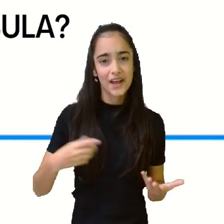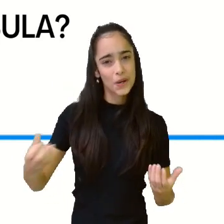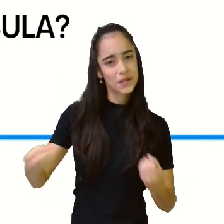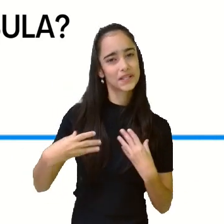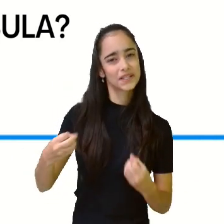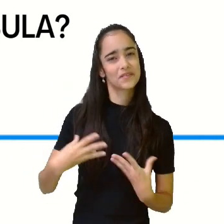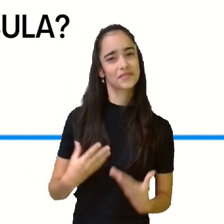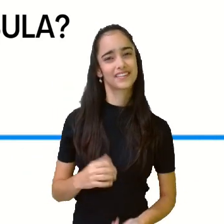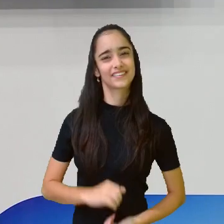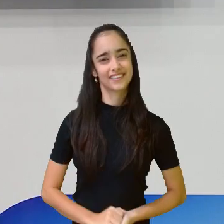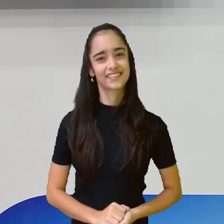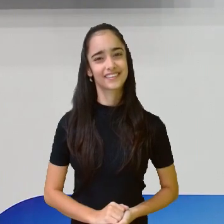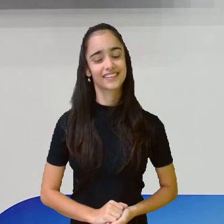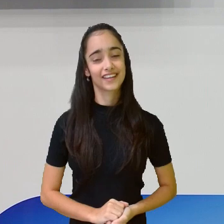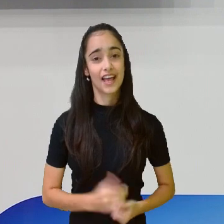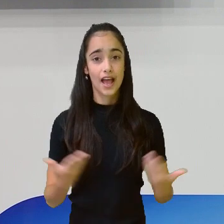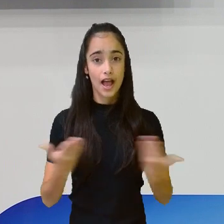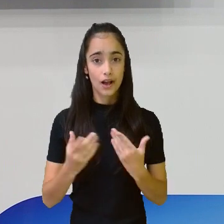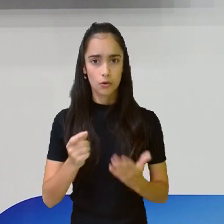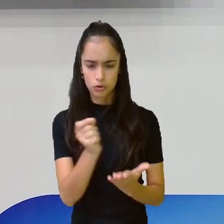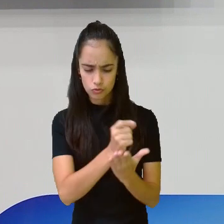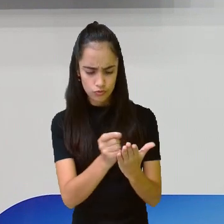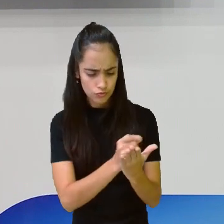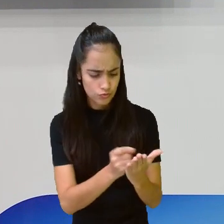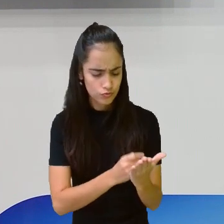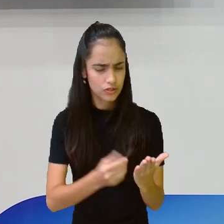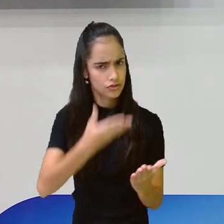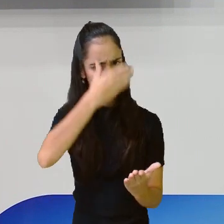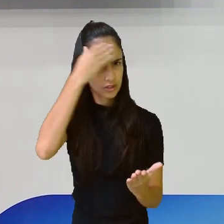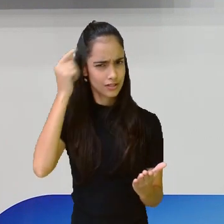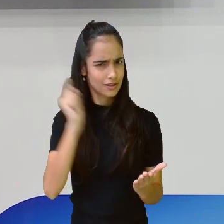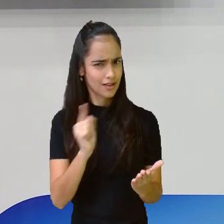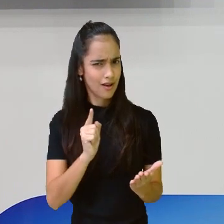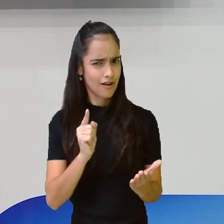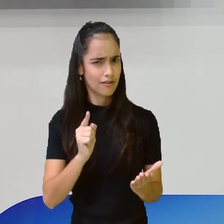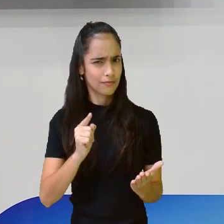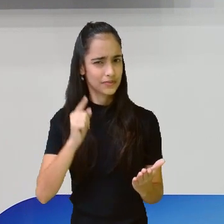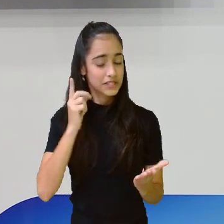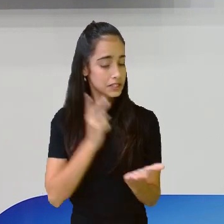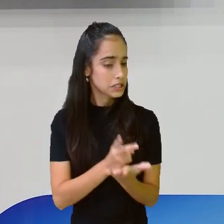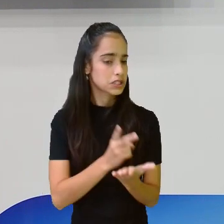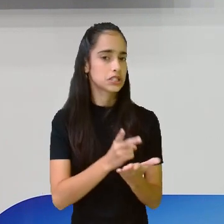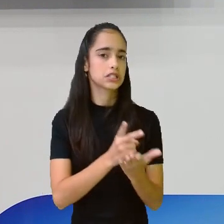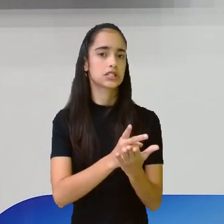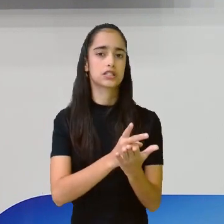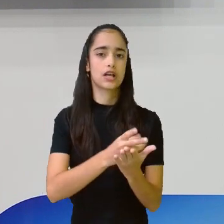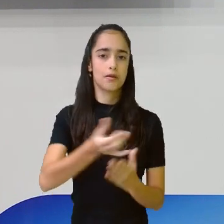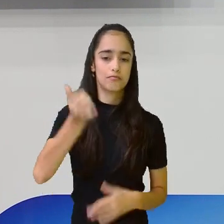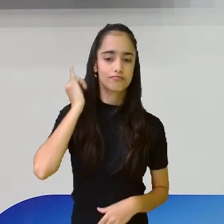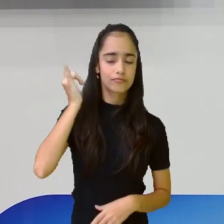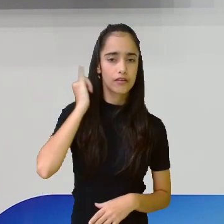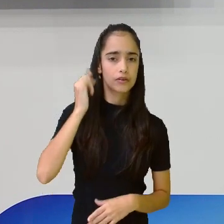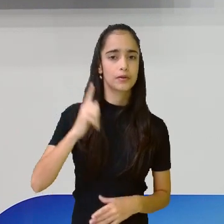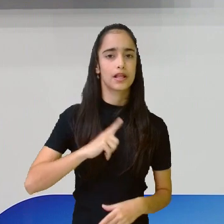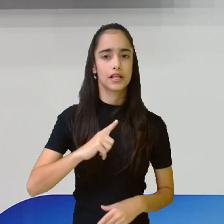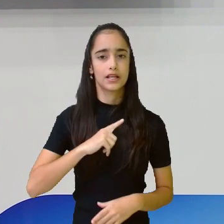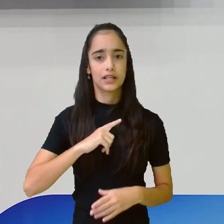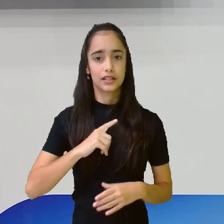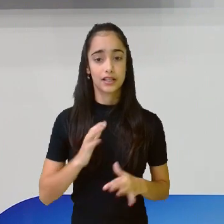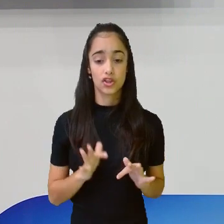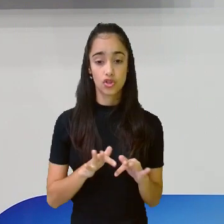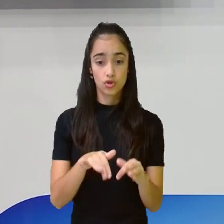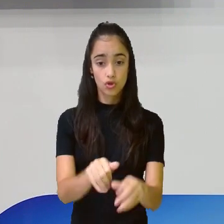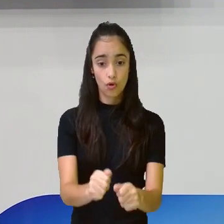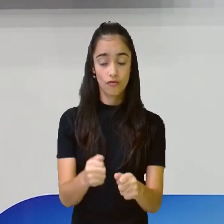esqueçam da escrita da fábula ter sempre uma moral. Na leitura também buscar, às vezes não fica